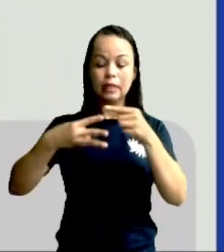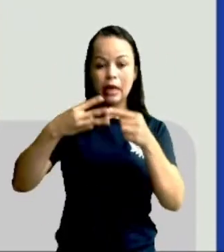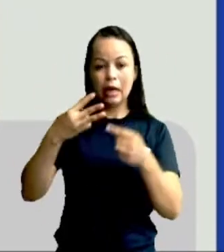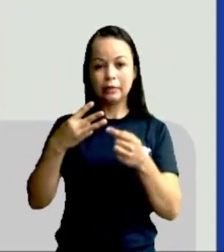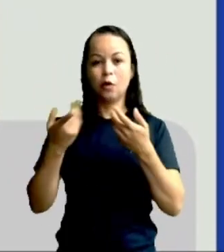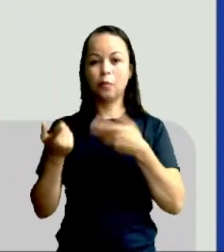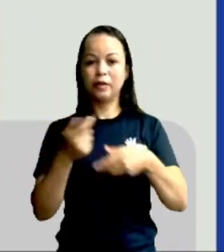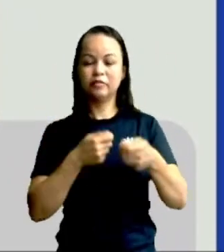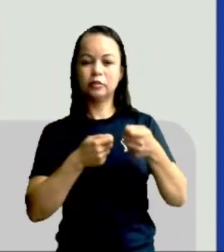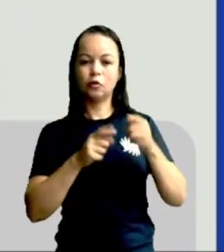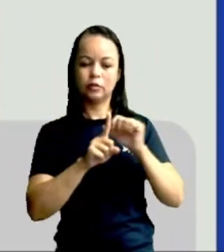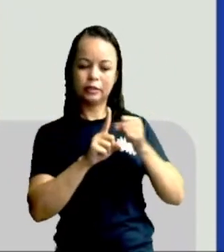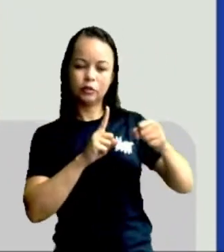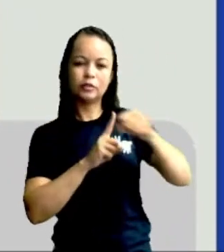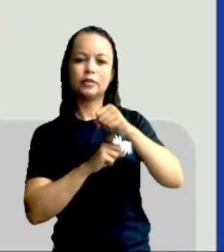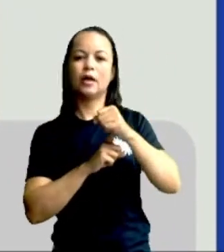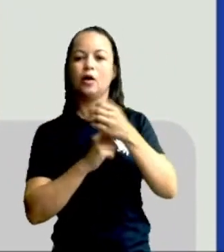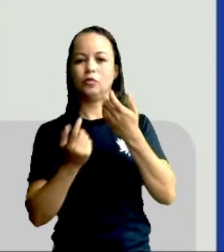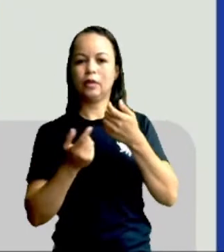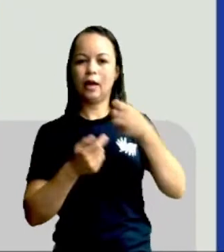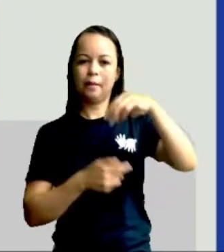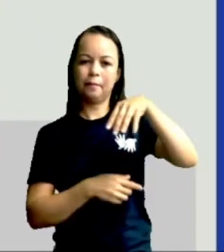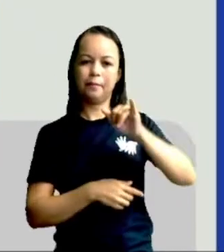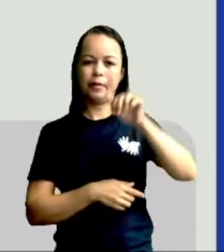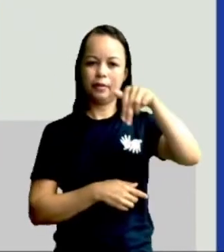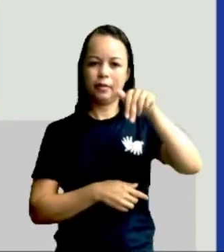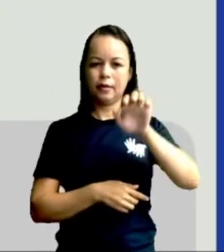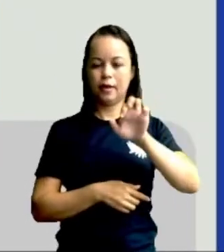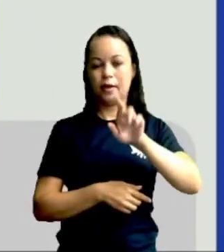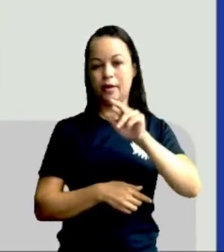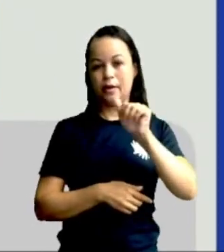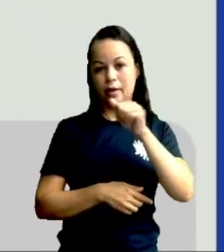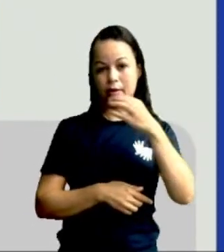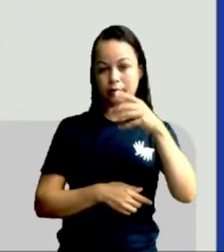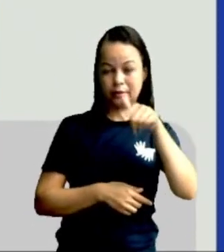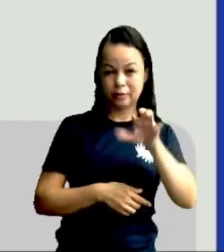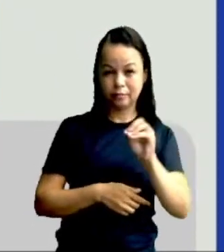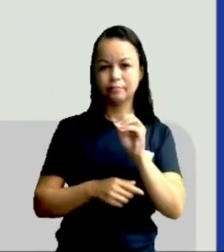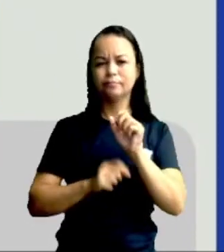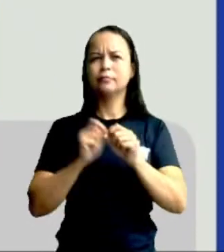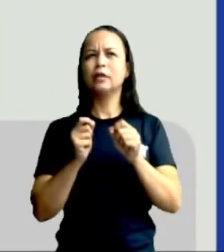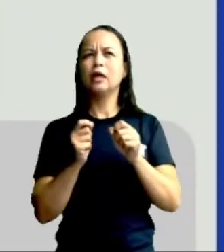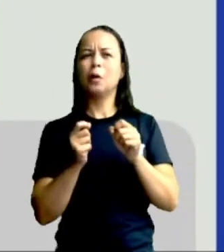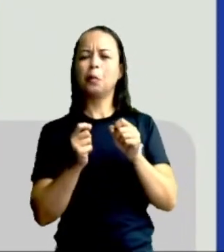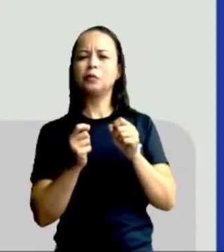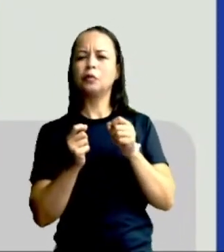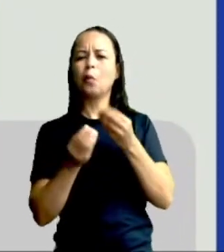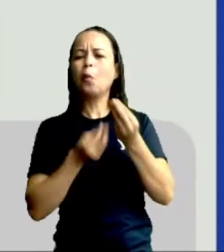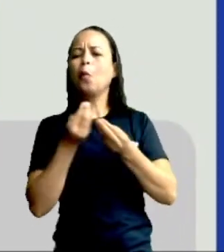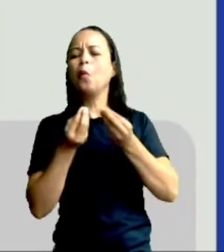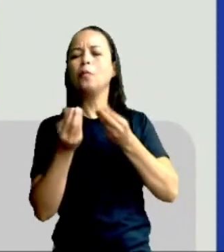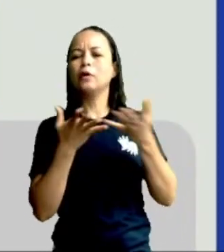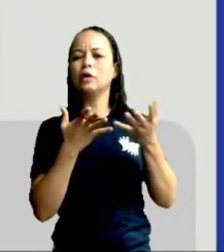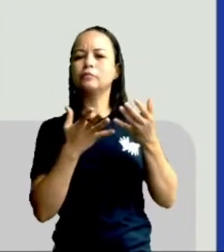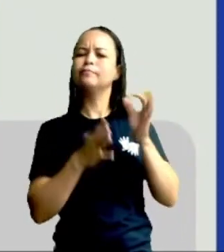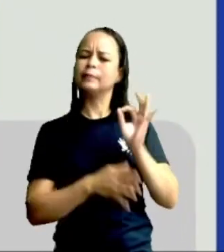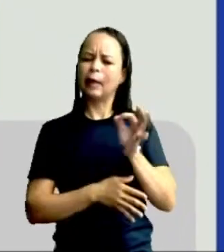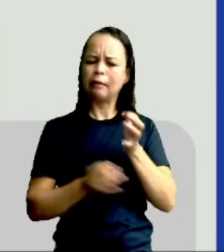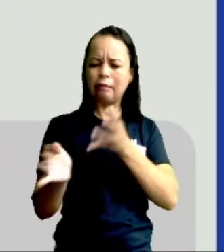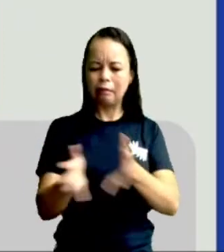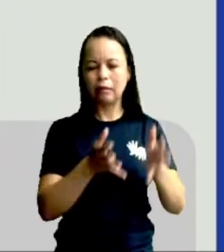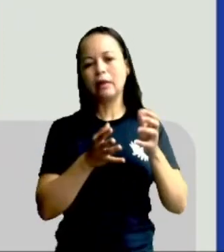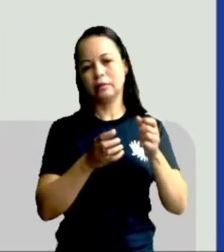econômicos e sociais da mineração. Eu não posso aqui desconsiderar que, com certeza, o aspecto econômico está